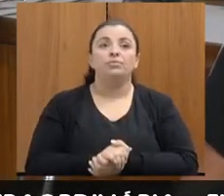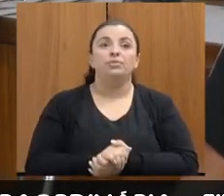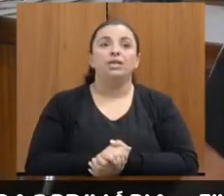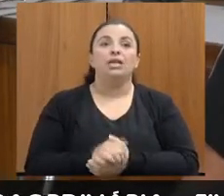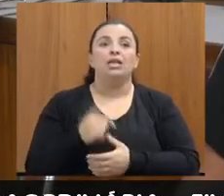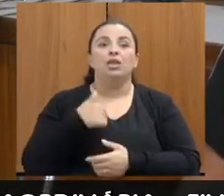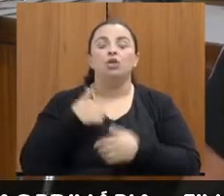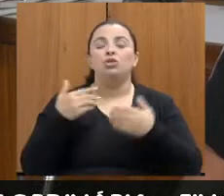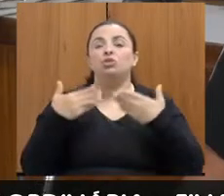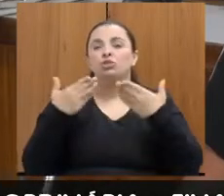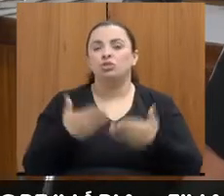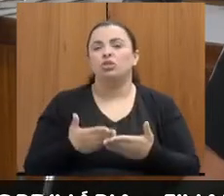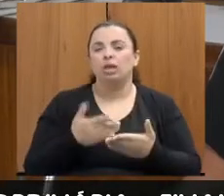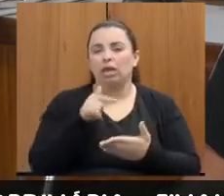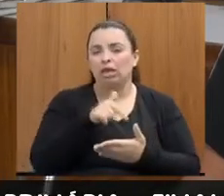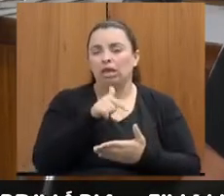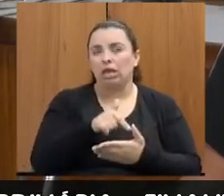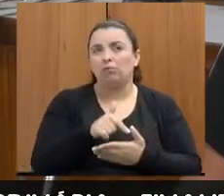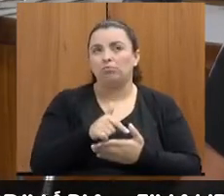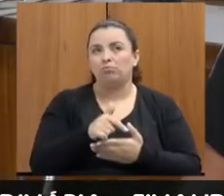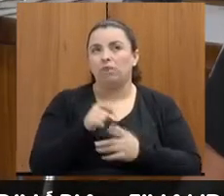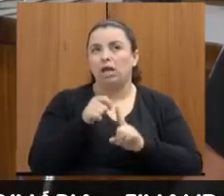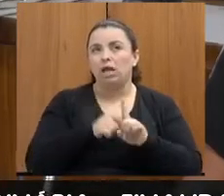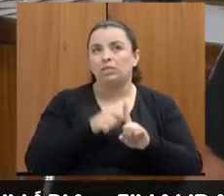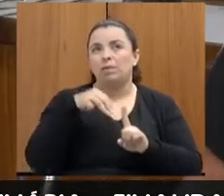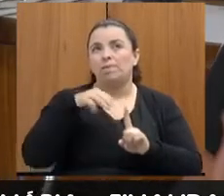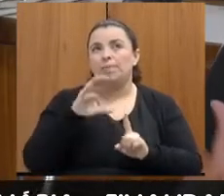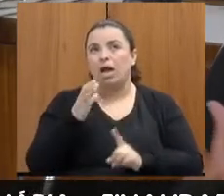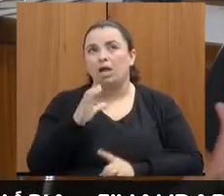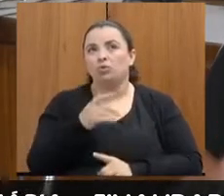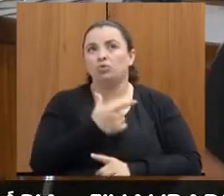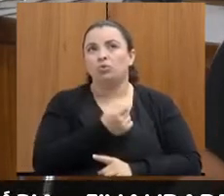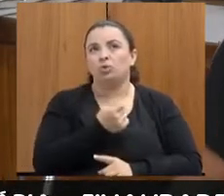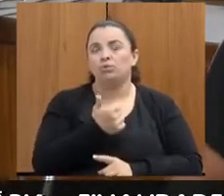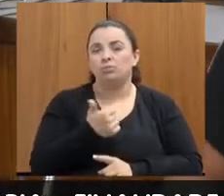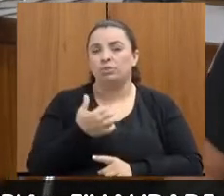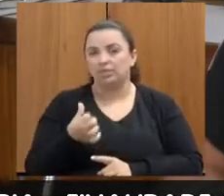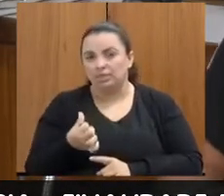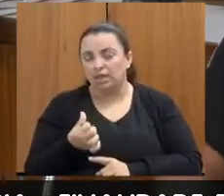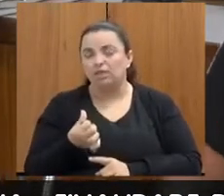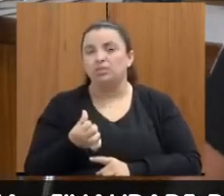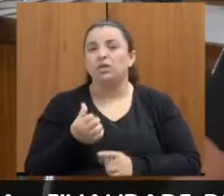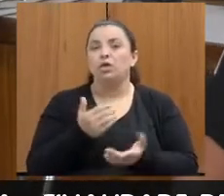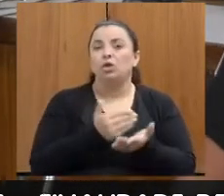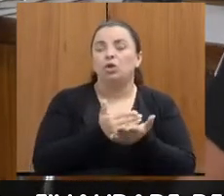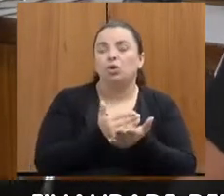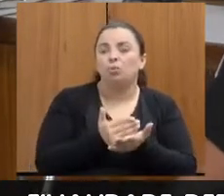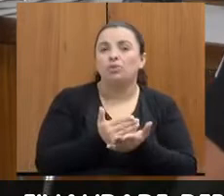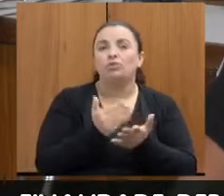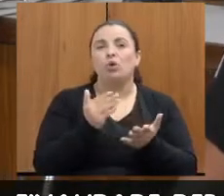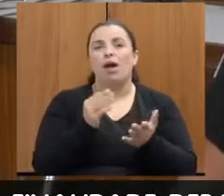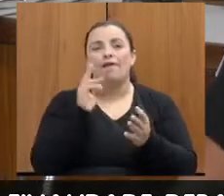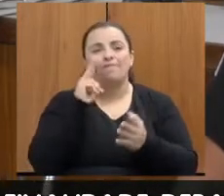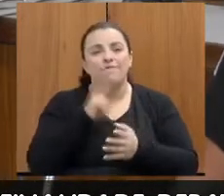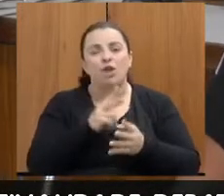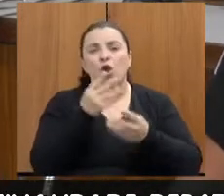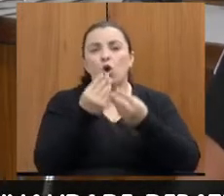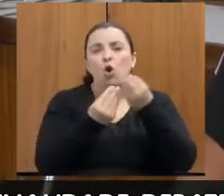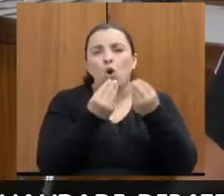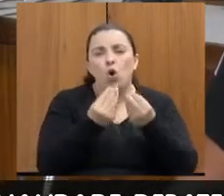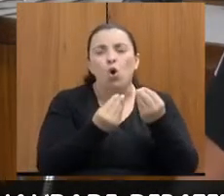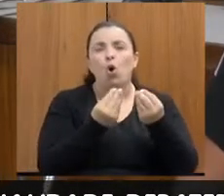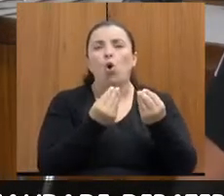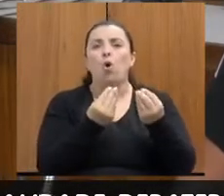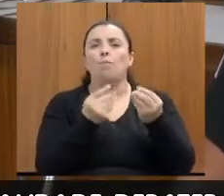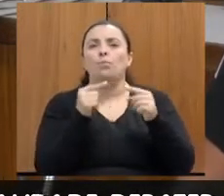2016, que foi em março, que a gente começou a funilar, junto com a doutora, desenhar esse modelo, como seria a chegada do